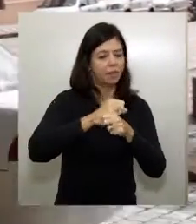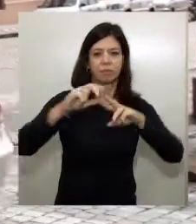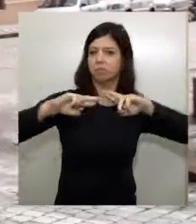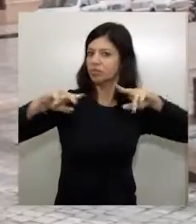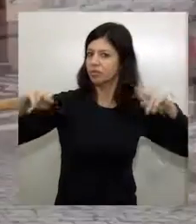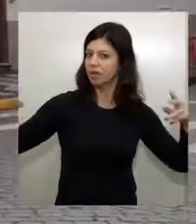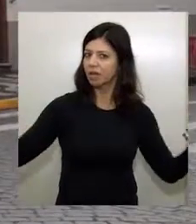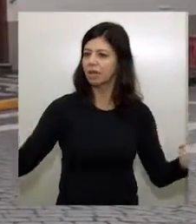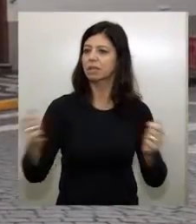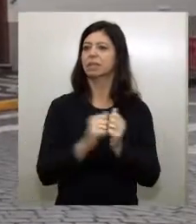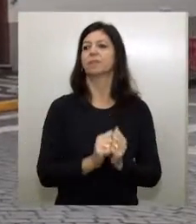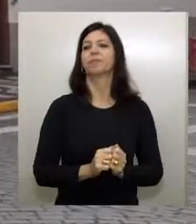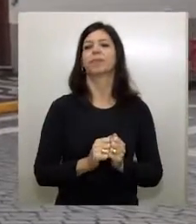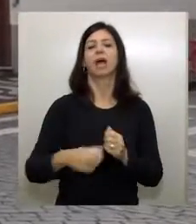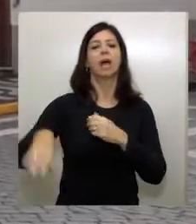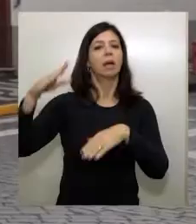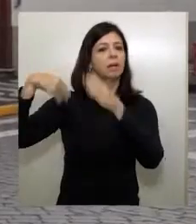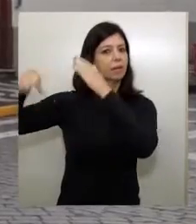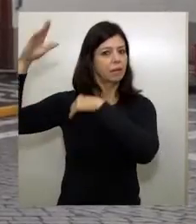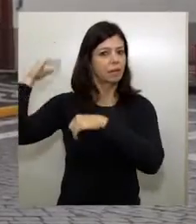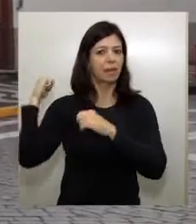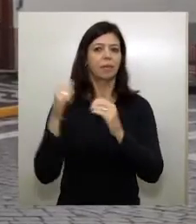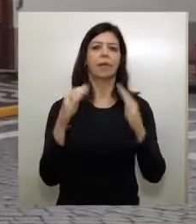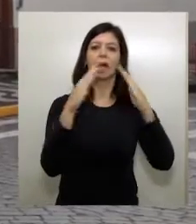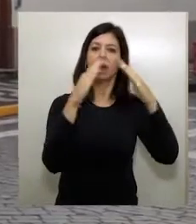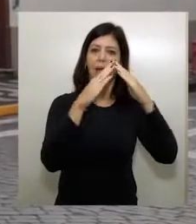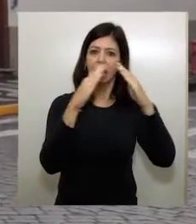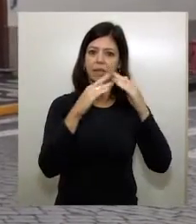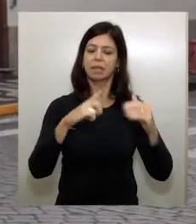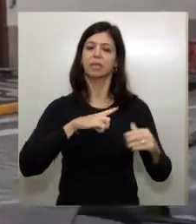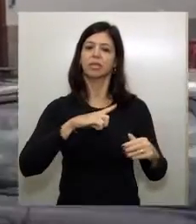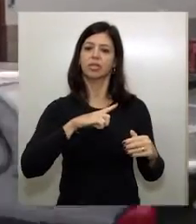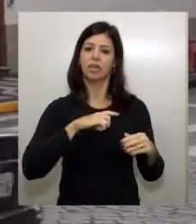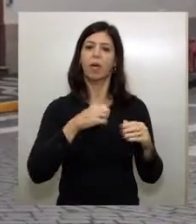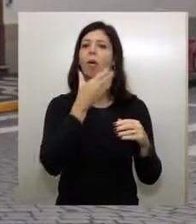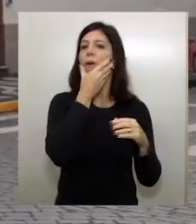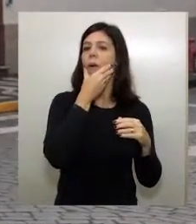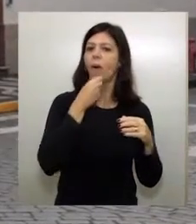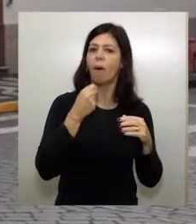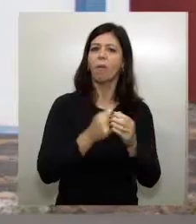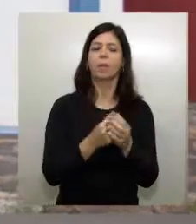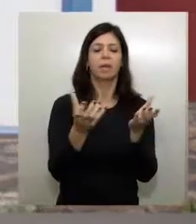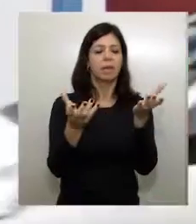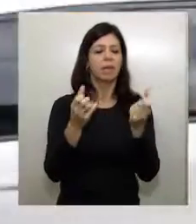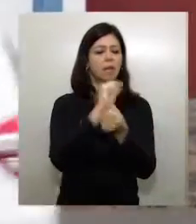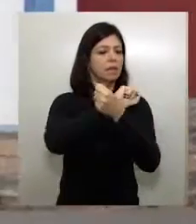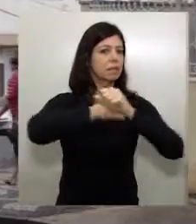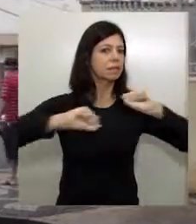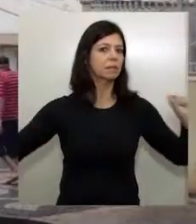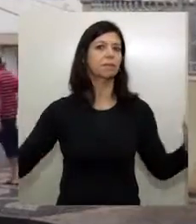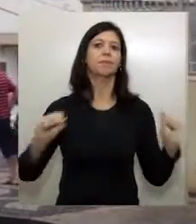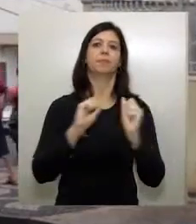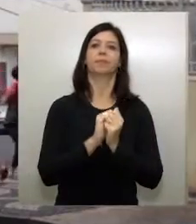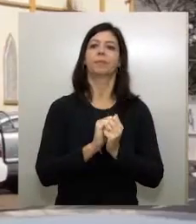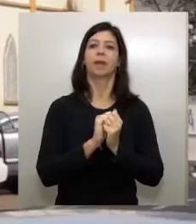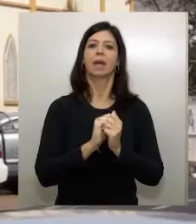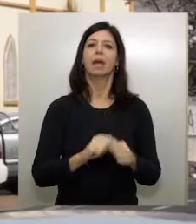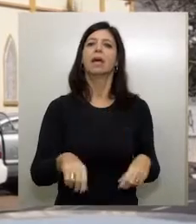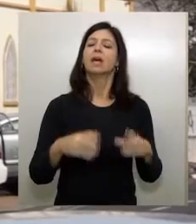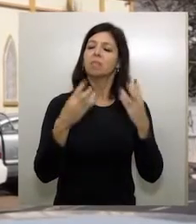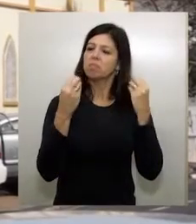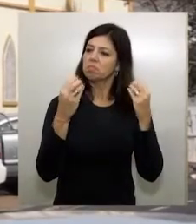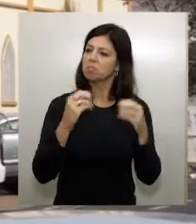épocas. Este casarão já pertenceu ao abolicionista Lourenço Dias e a outros imóveis que